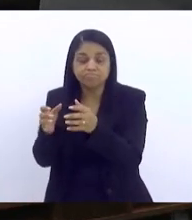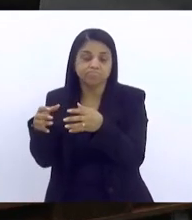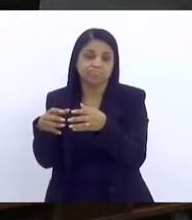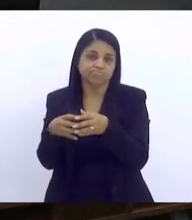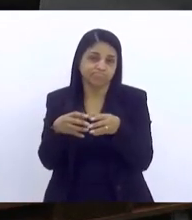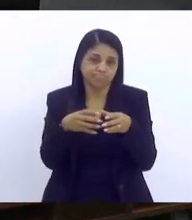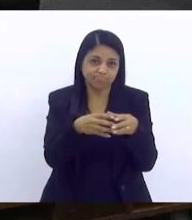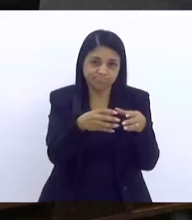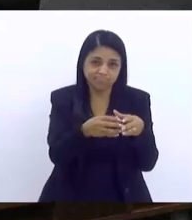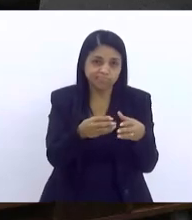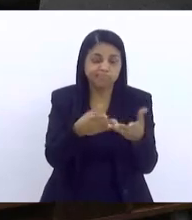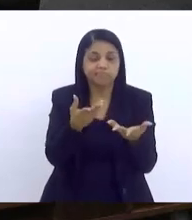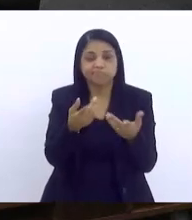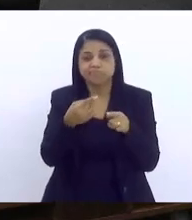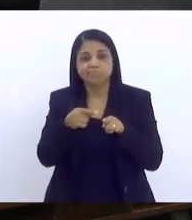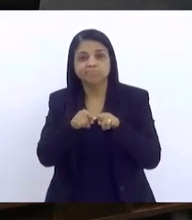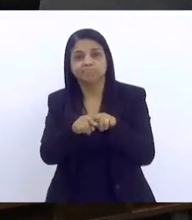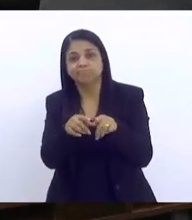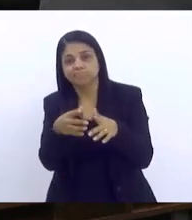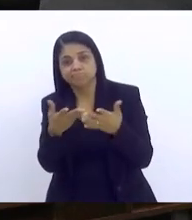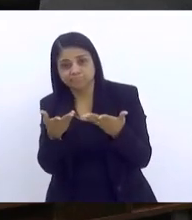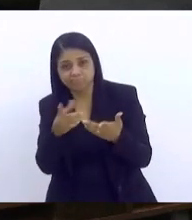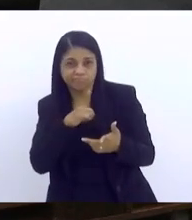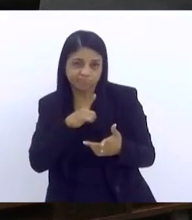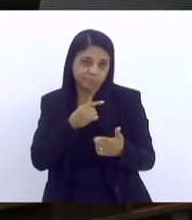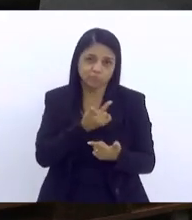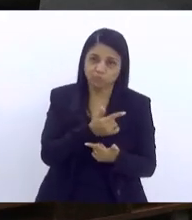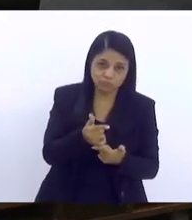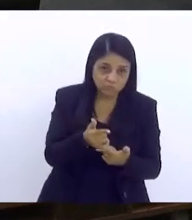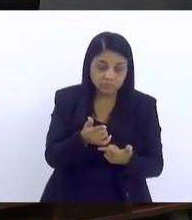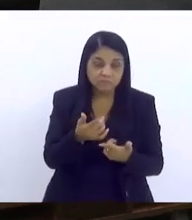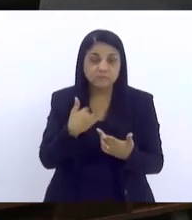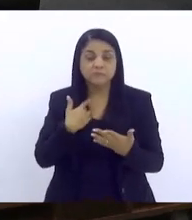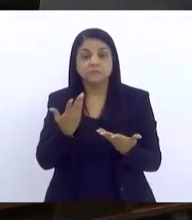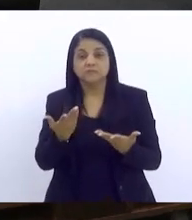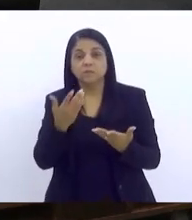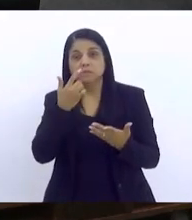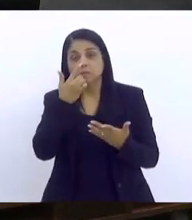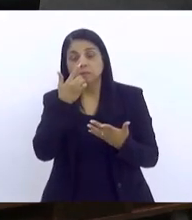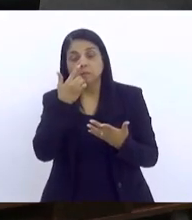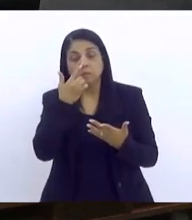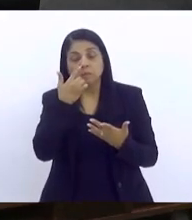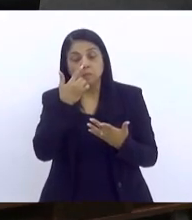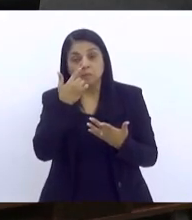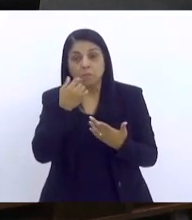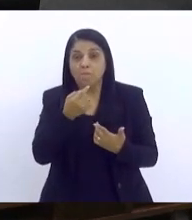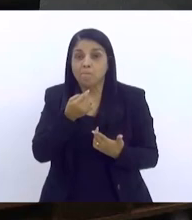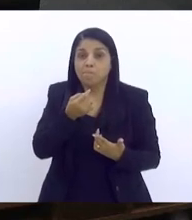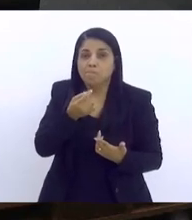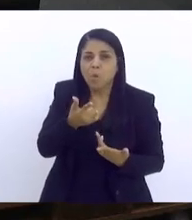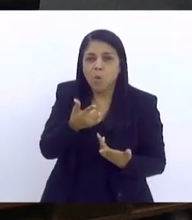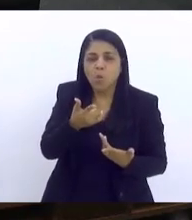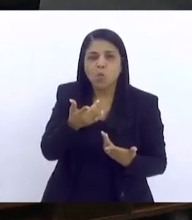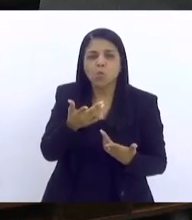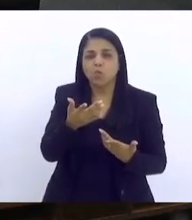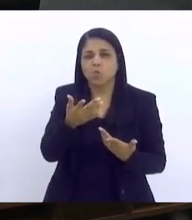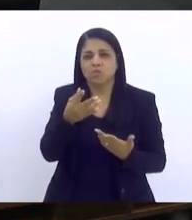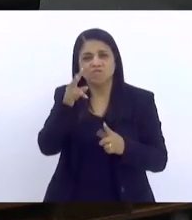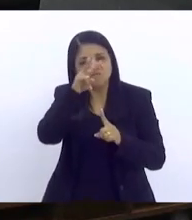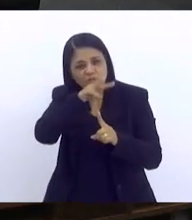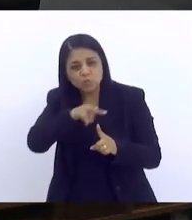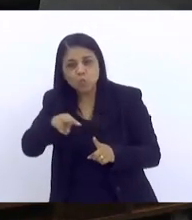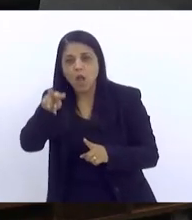contam, enfim. A gente pouco pactua o horizonte de trabalho. A gente meio que diz assim, isso daí é,